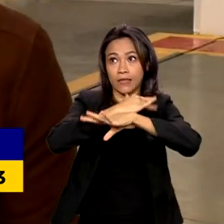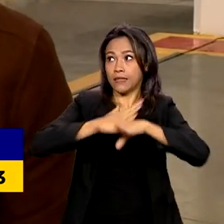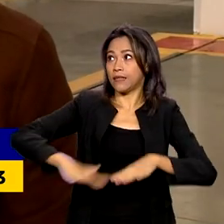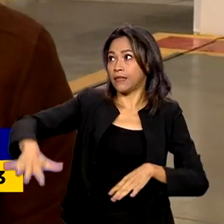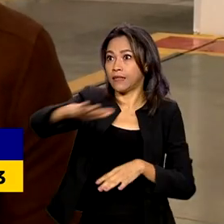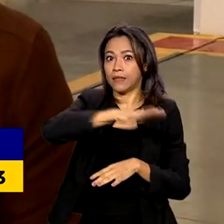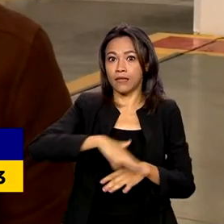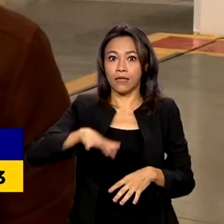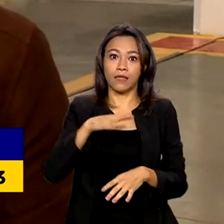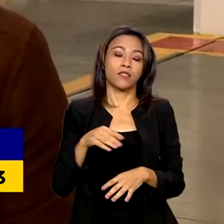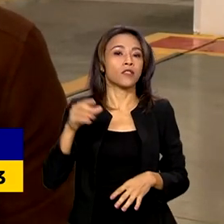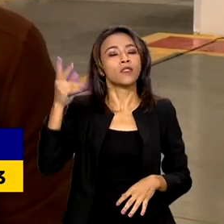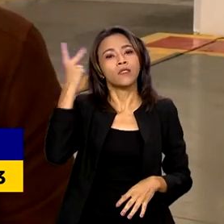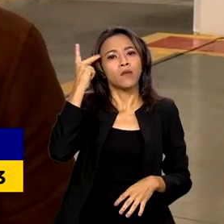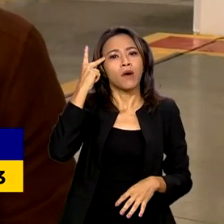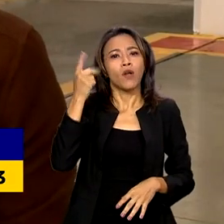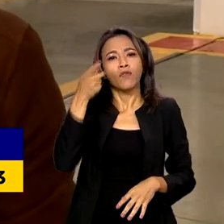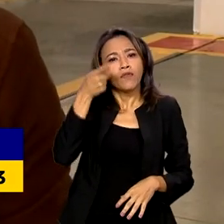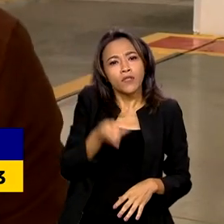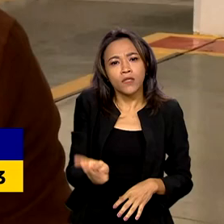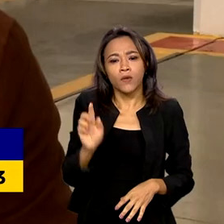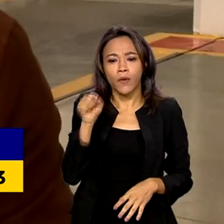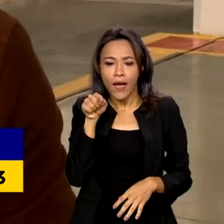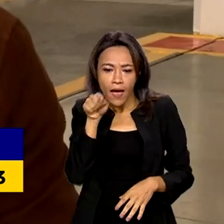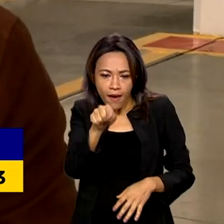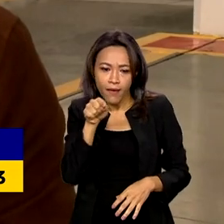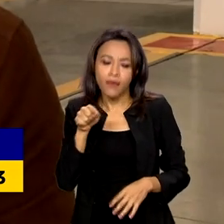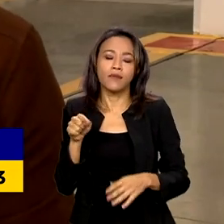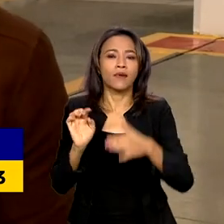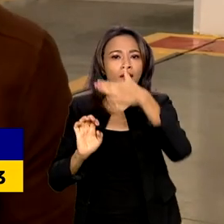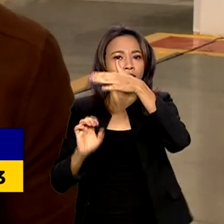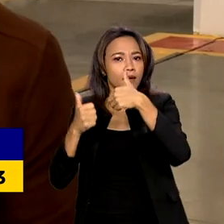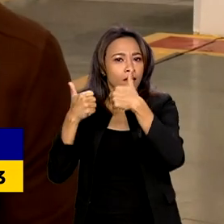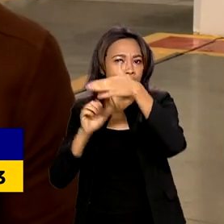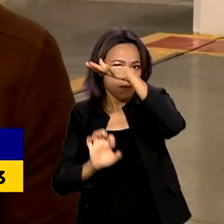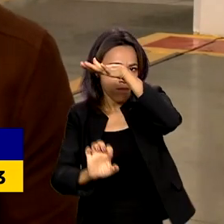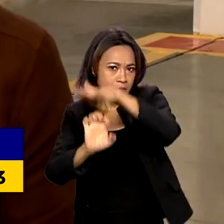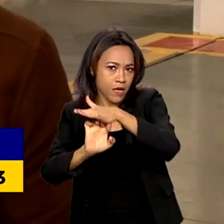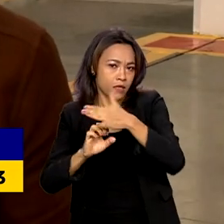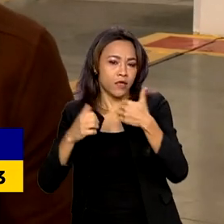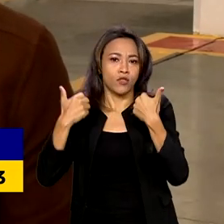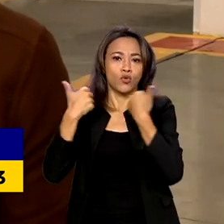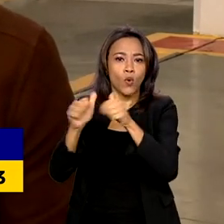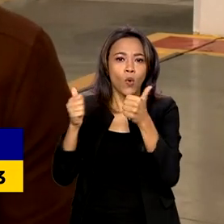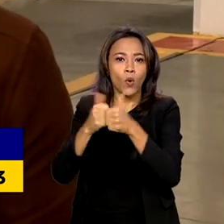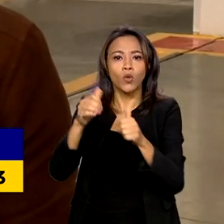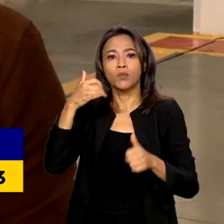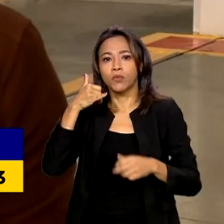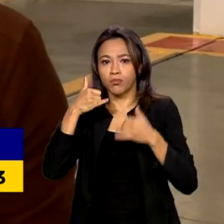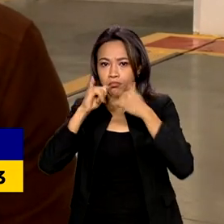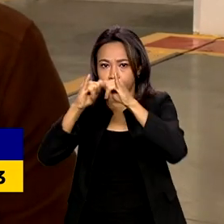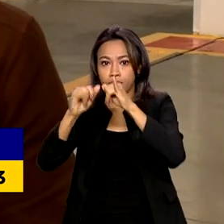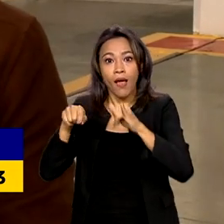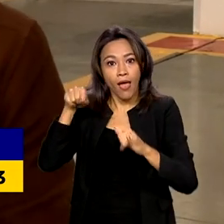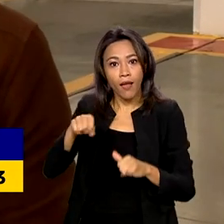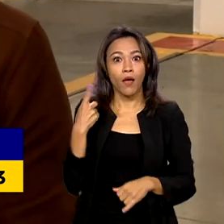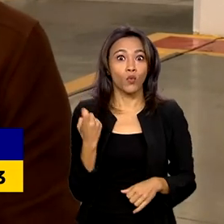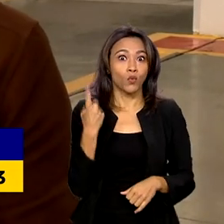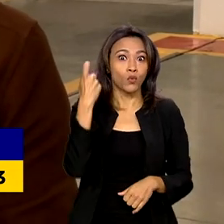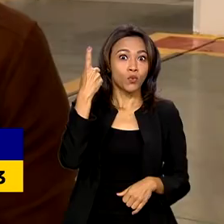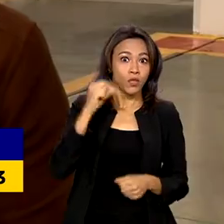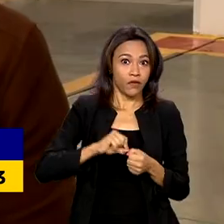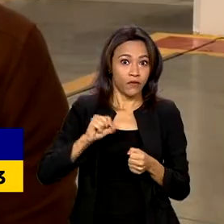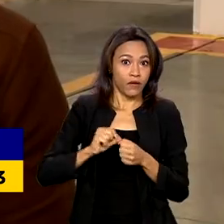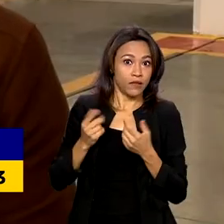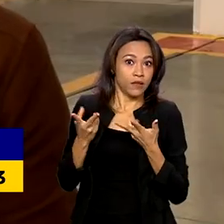Lula visitou esta empresa de ônibus elétricos. Ela é a única que produz esse tipo de veículo no país 100